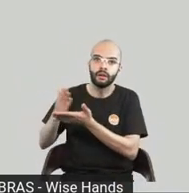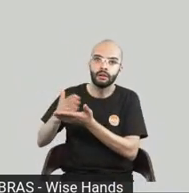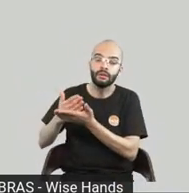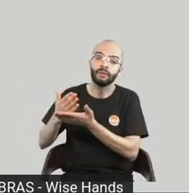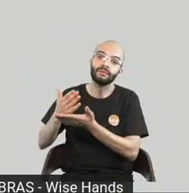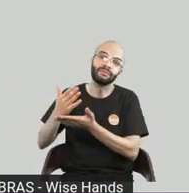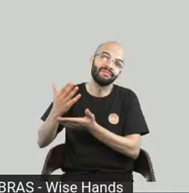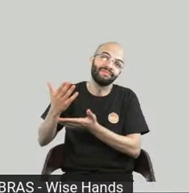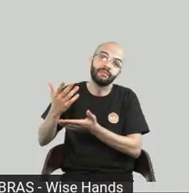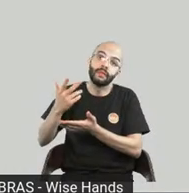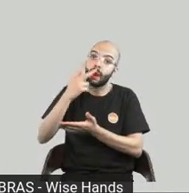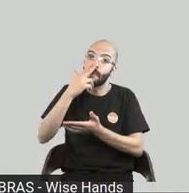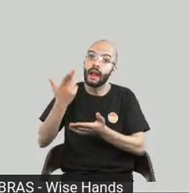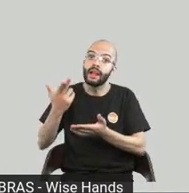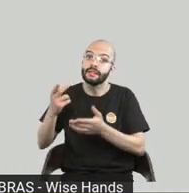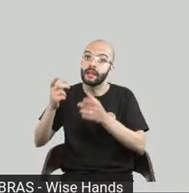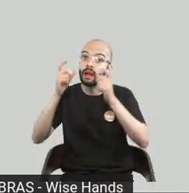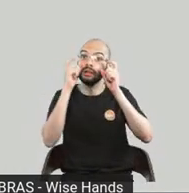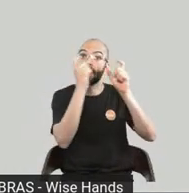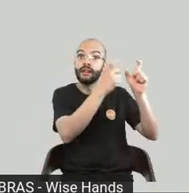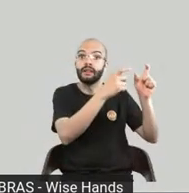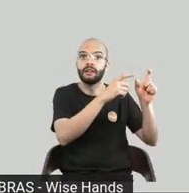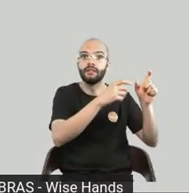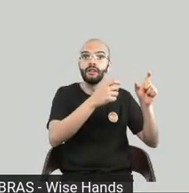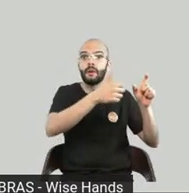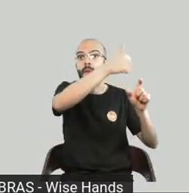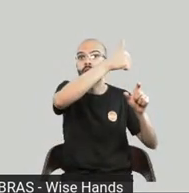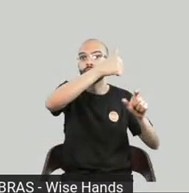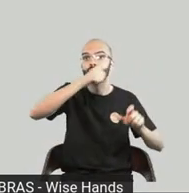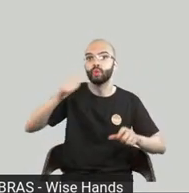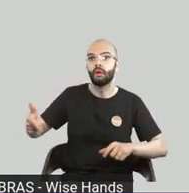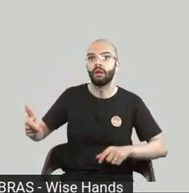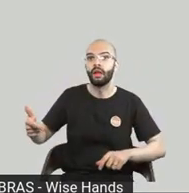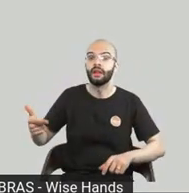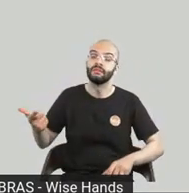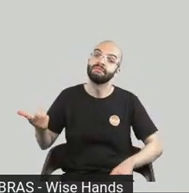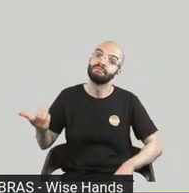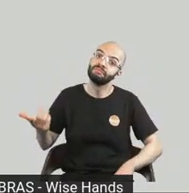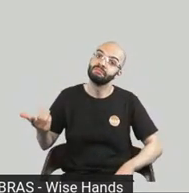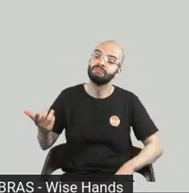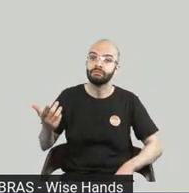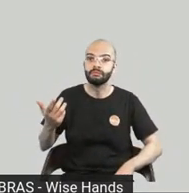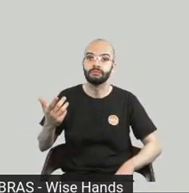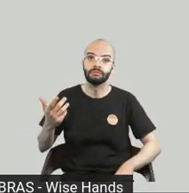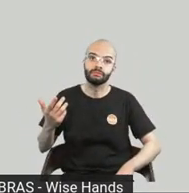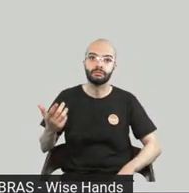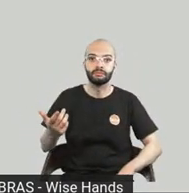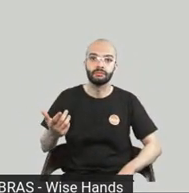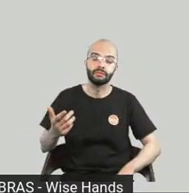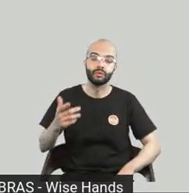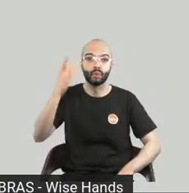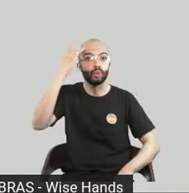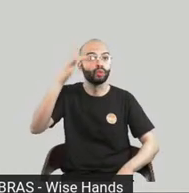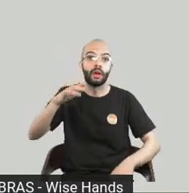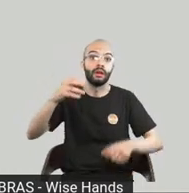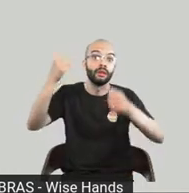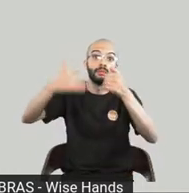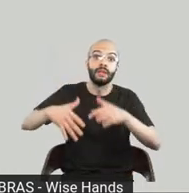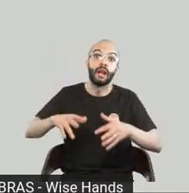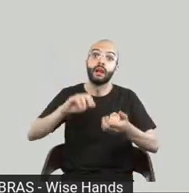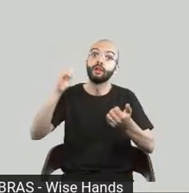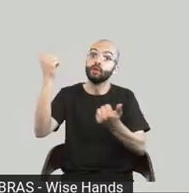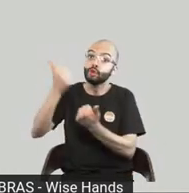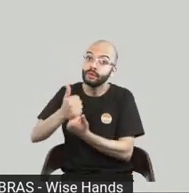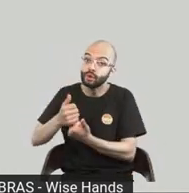mas de uma forma comparável a experiência com o livro físico então não sei tudo isso pra dizer que não sei